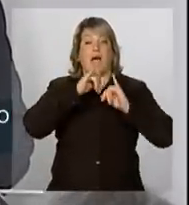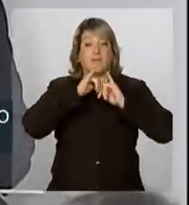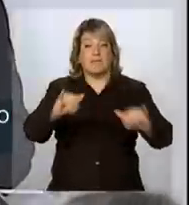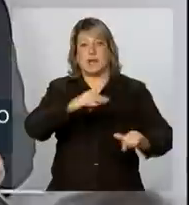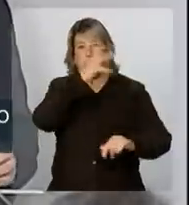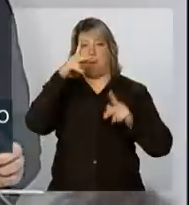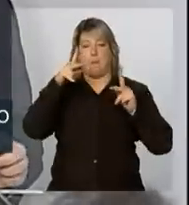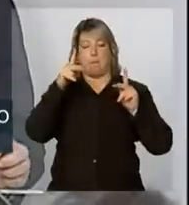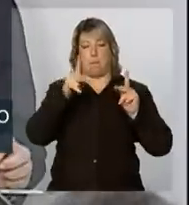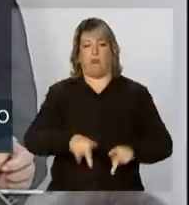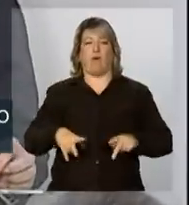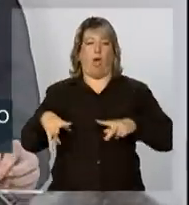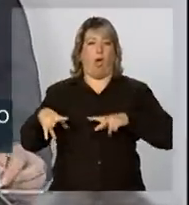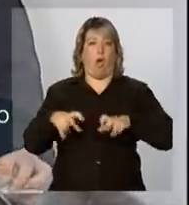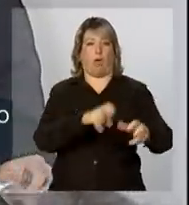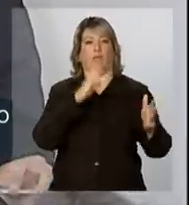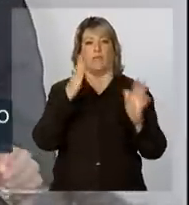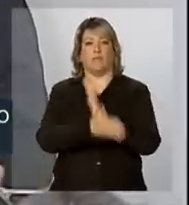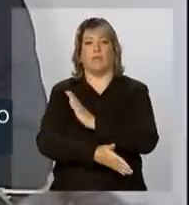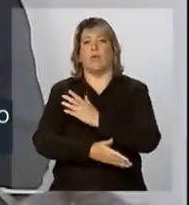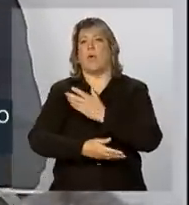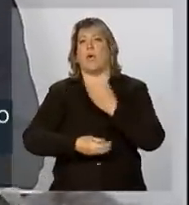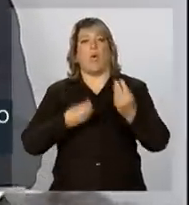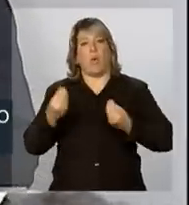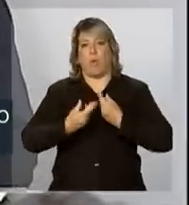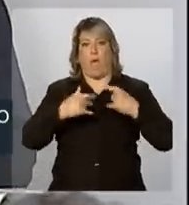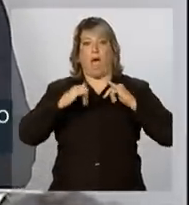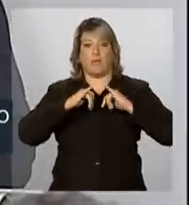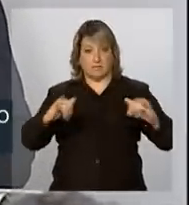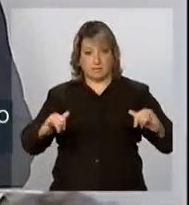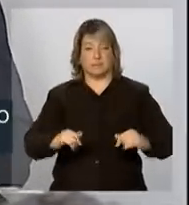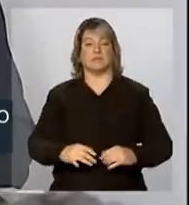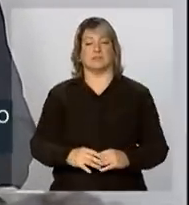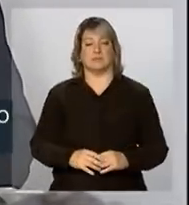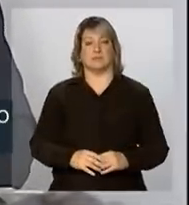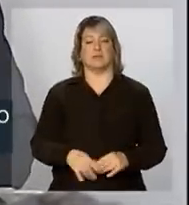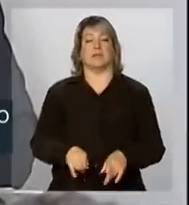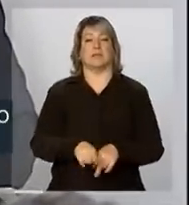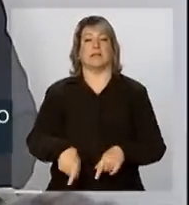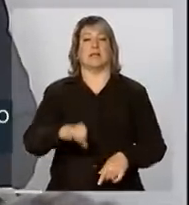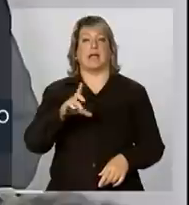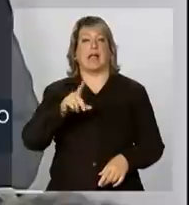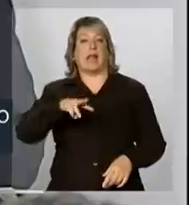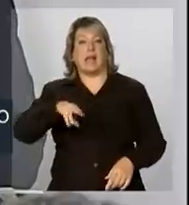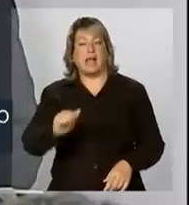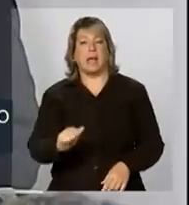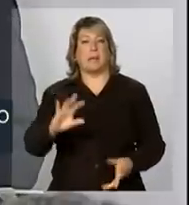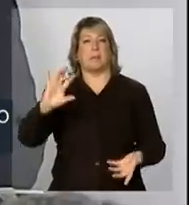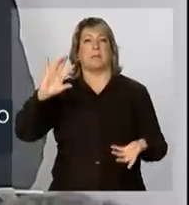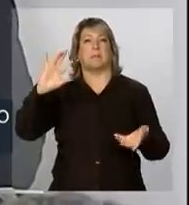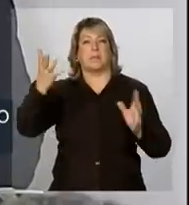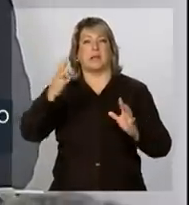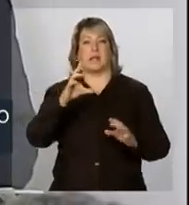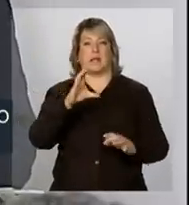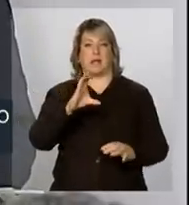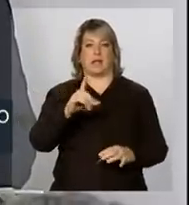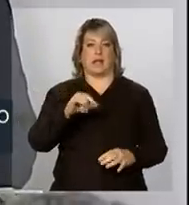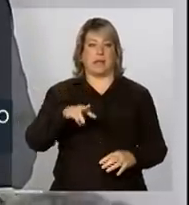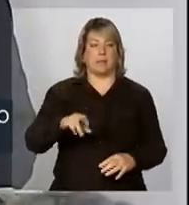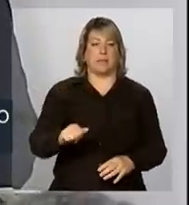diagnóstico sobre a questão do clima, do tempo e das previsões